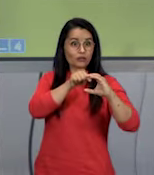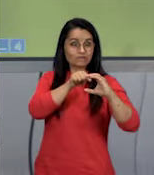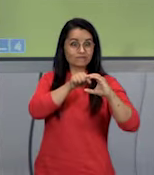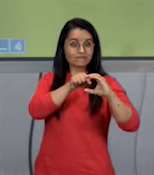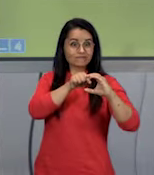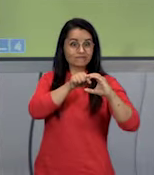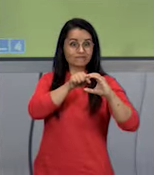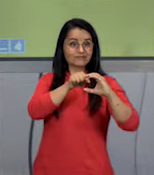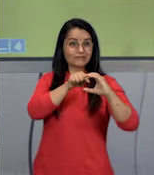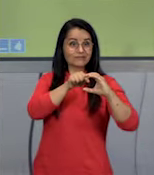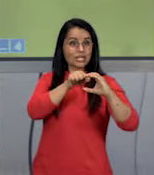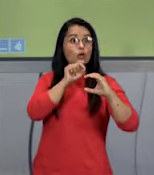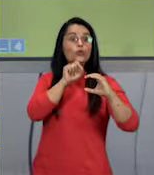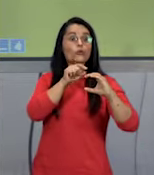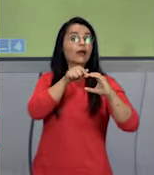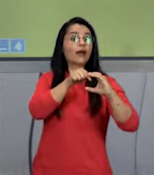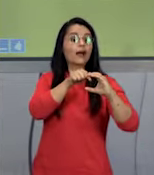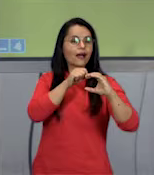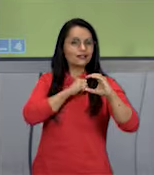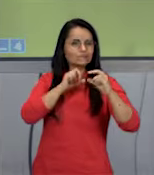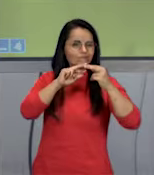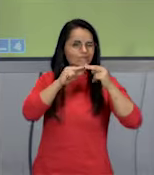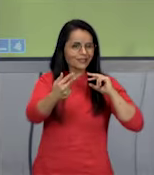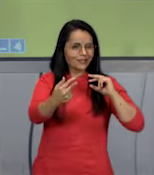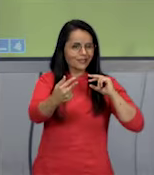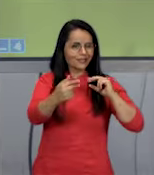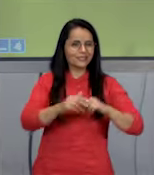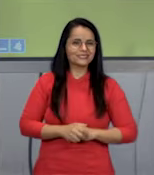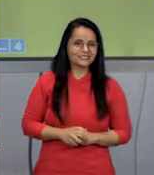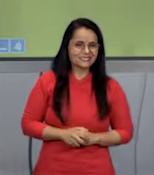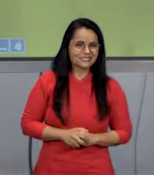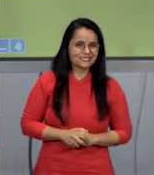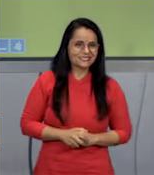Dentro do núcleo, material genético.